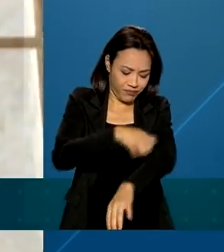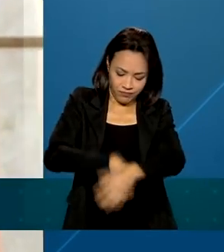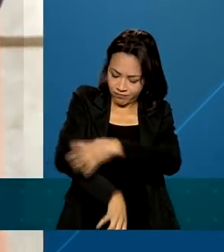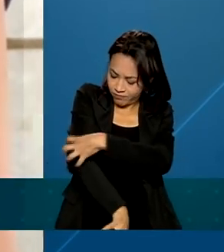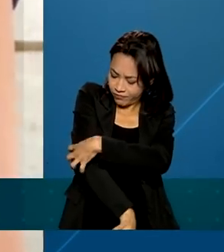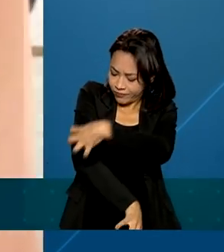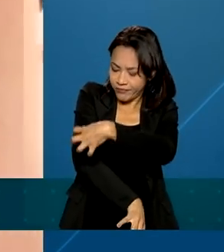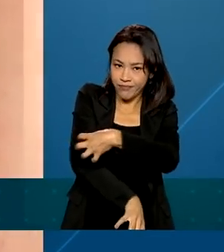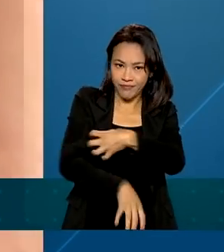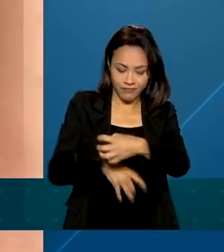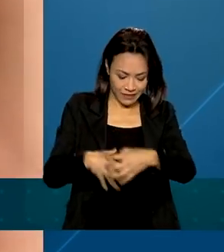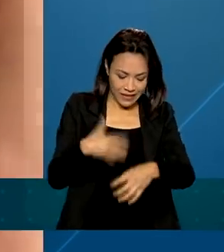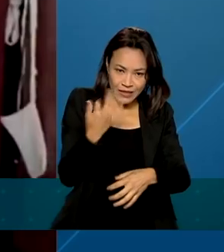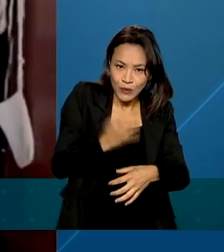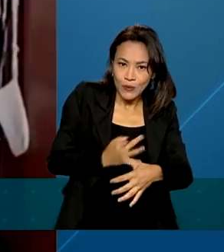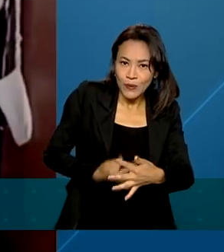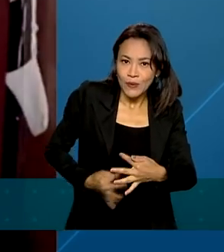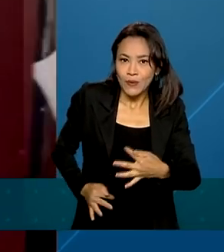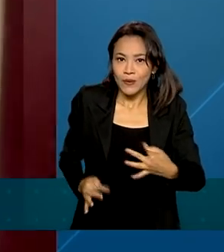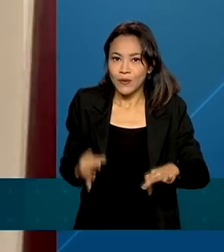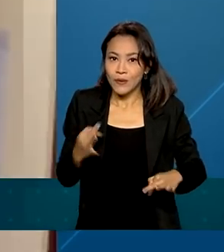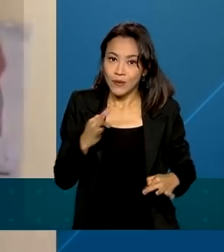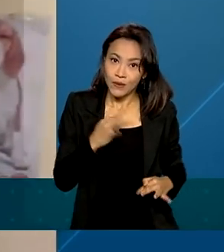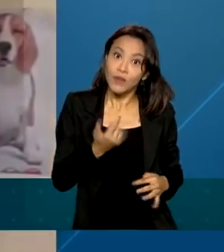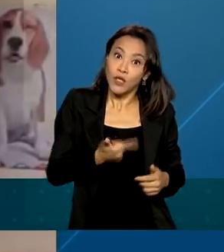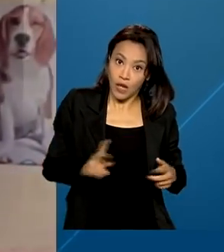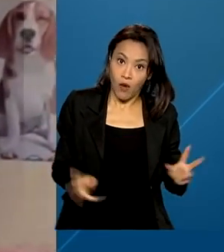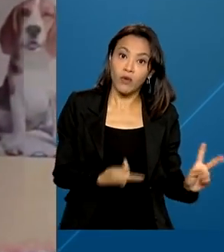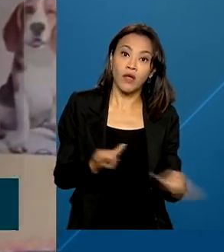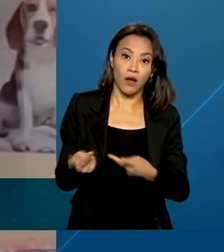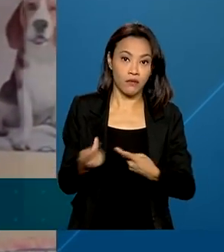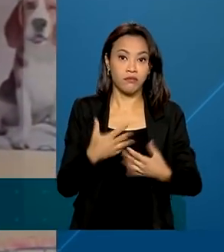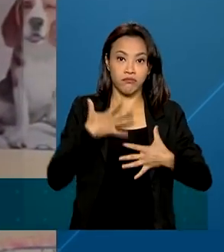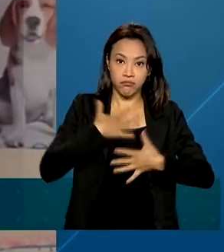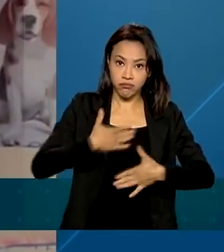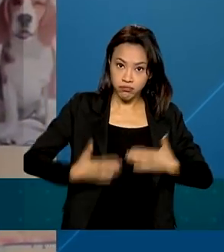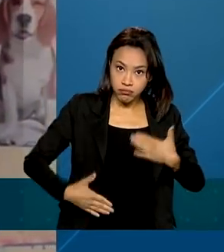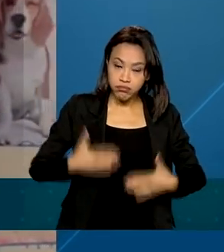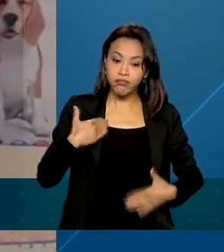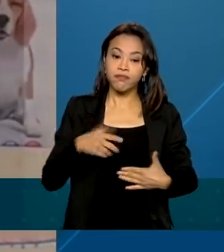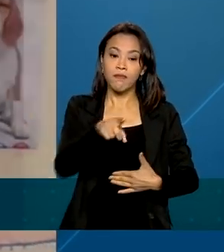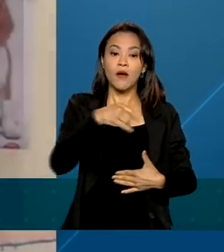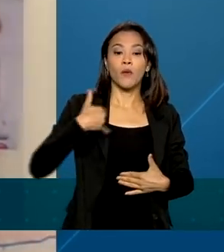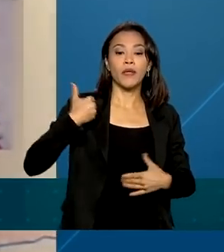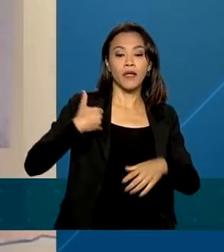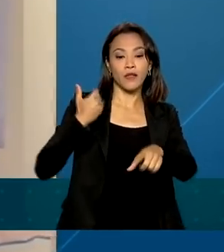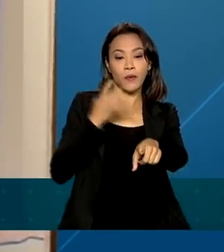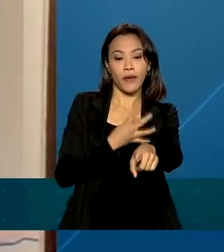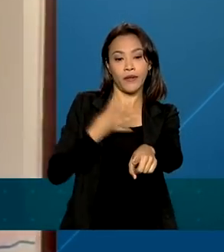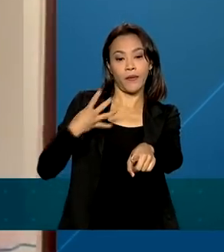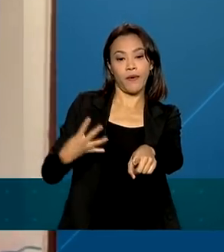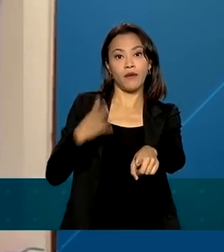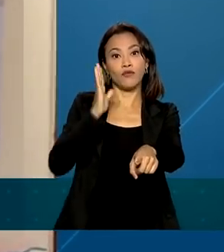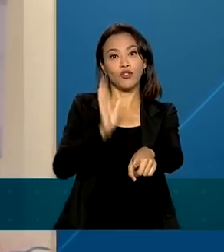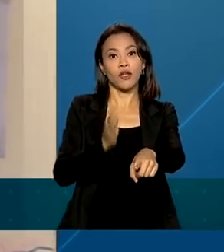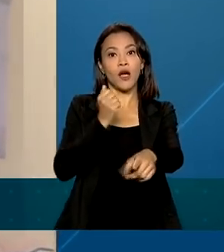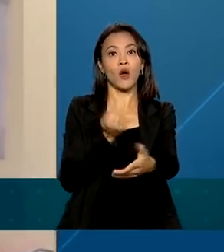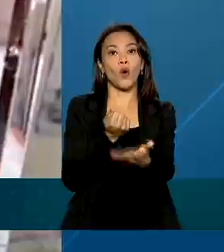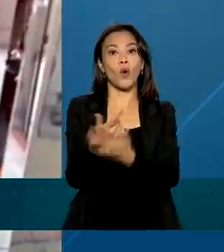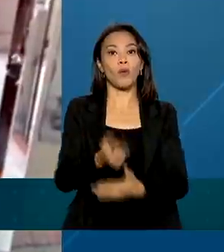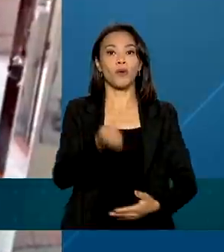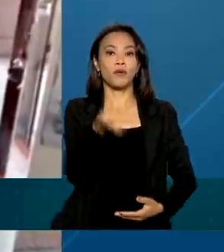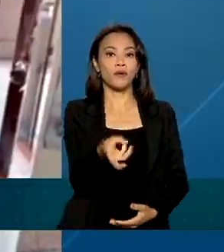que afeta as articulações e outros órgãos. Aos 44 anos de idade, ela já comprou três